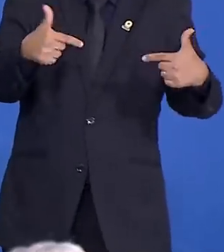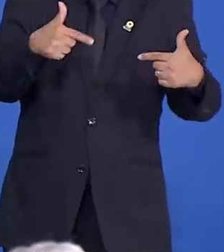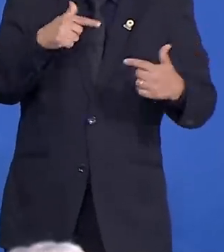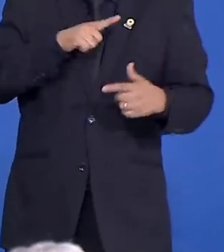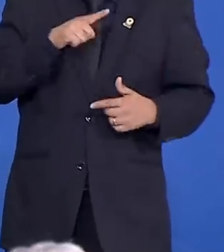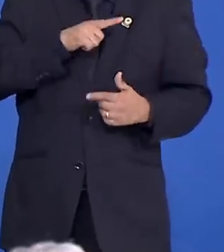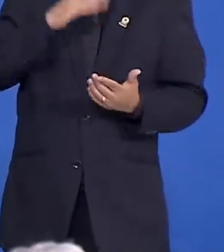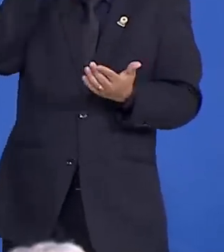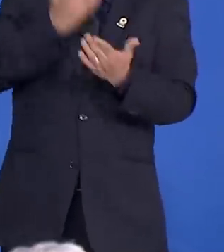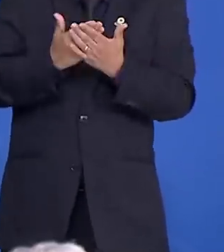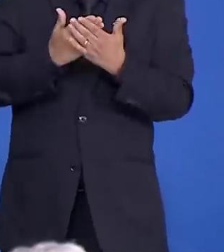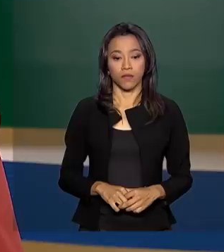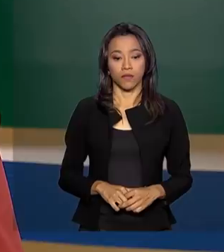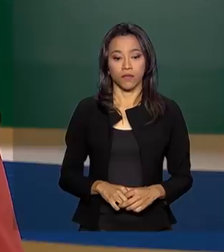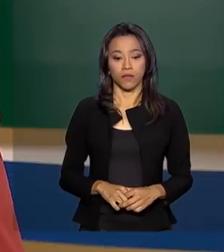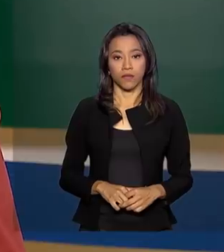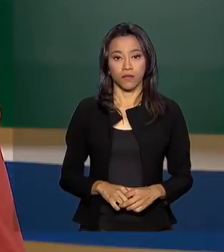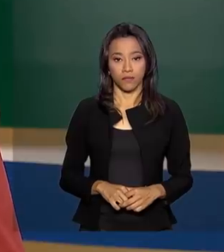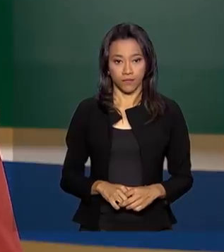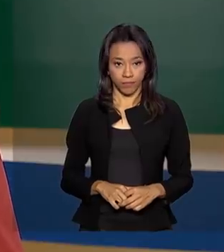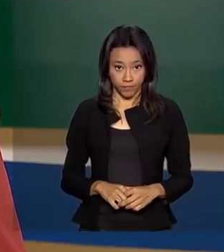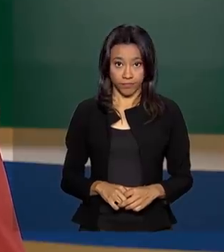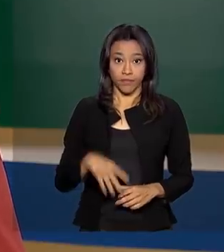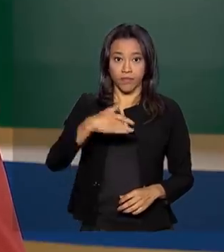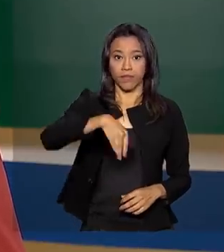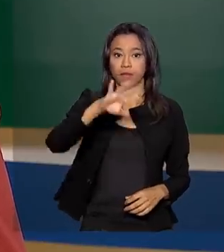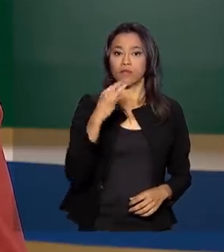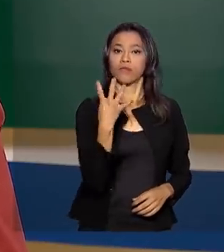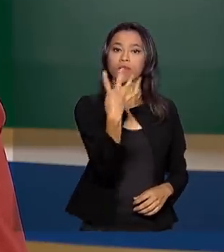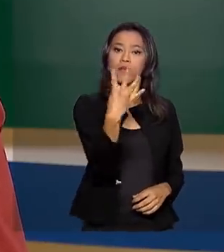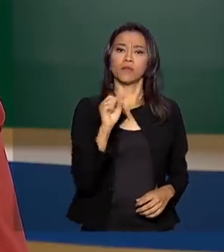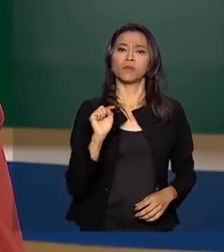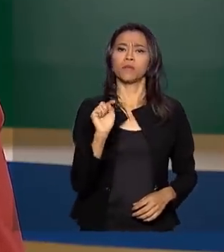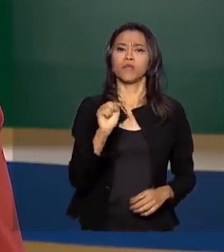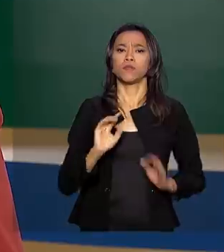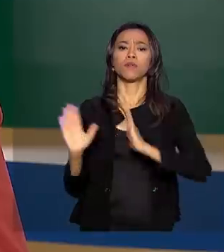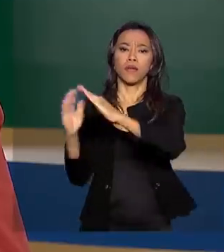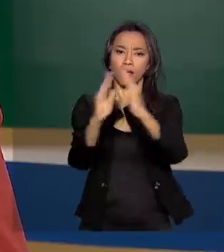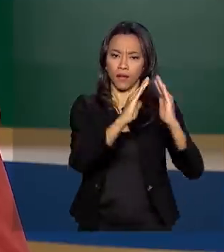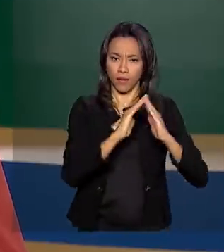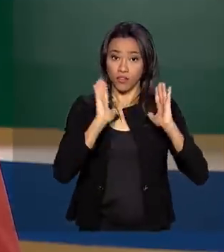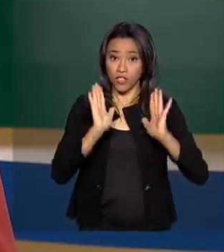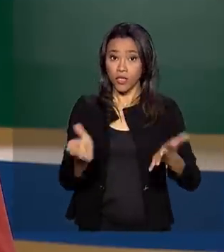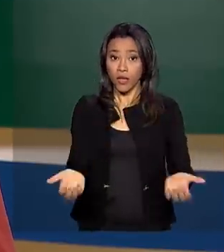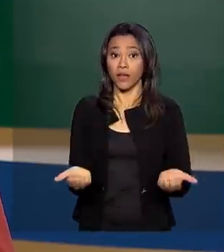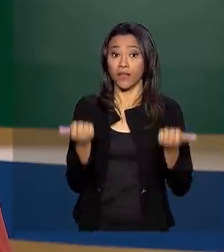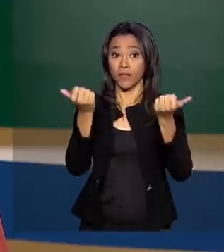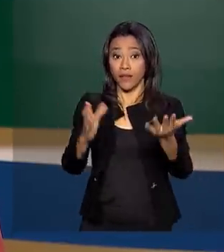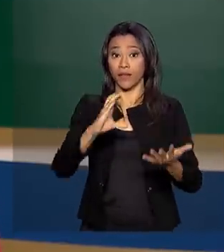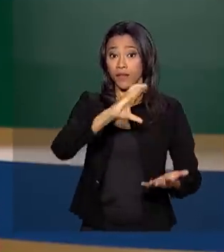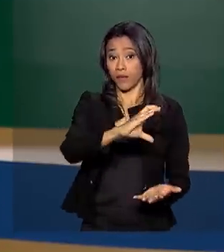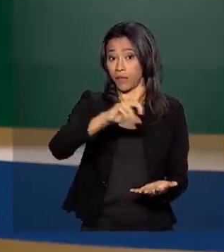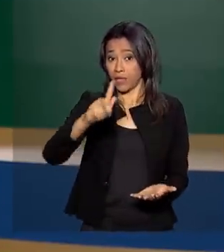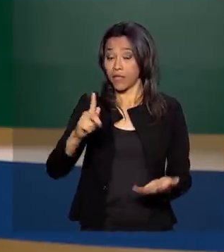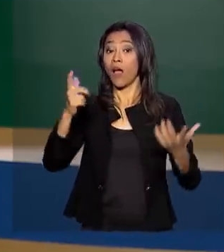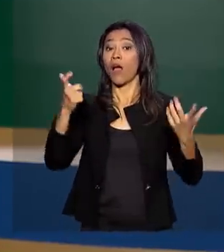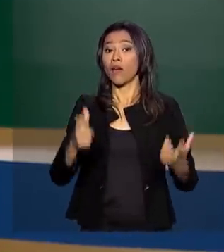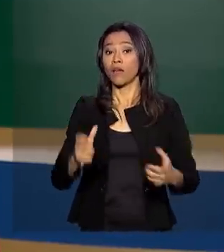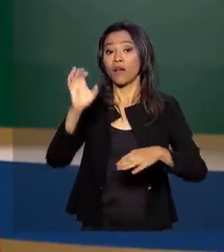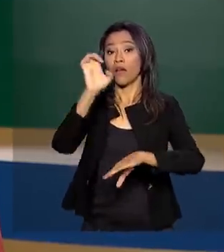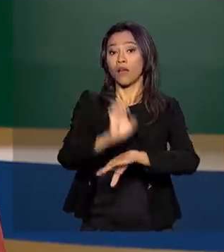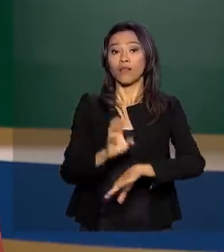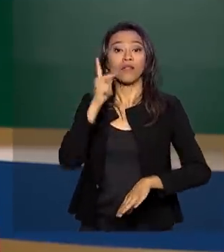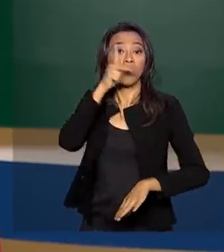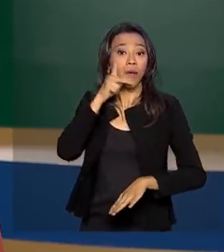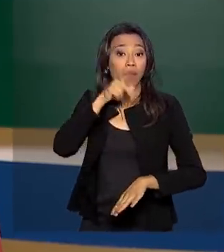acredita no nosso governo. Mais de 4 mil moradias foram entregues em Campina Grande, na Paraíba. Este ano, os